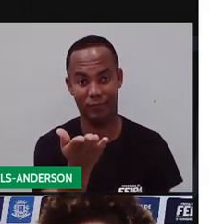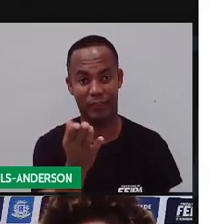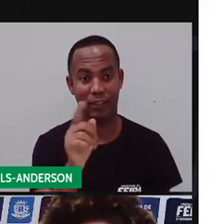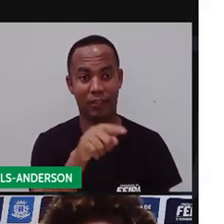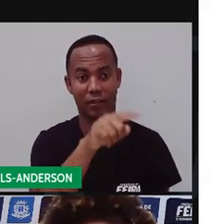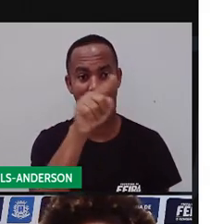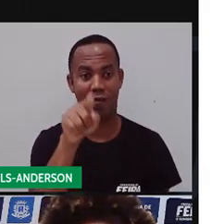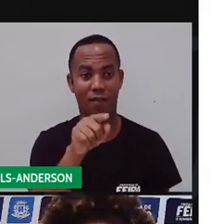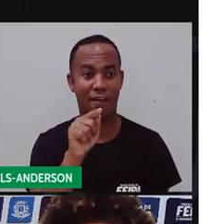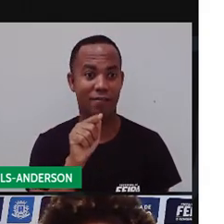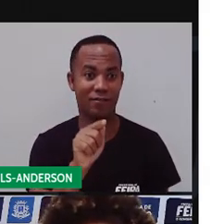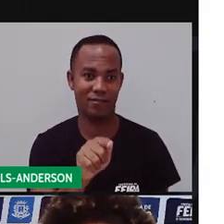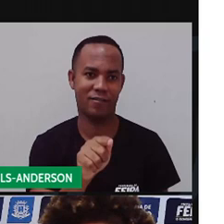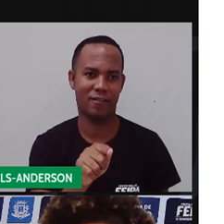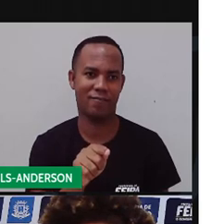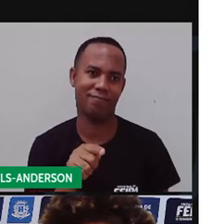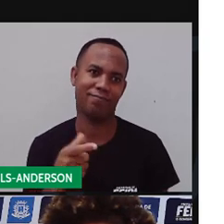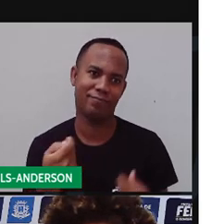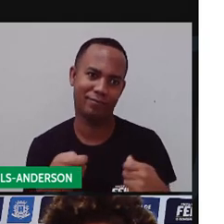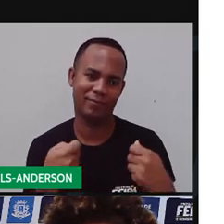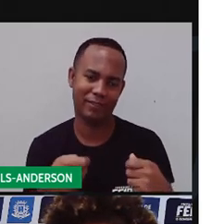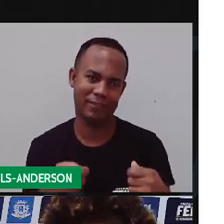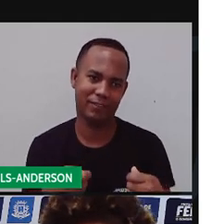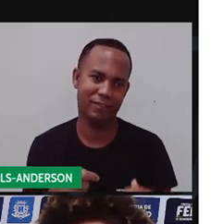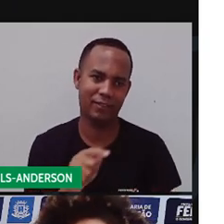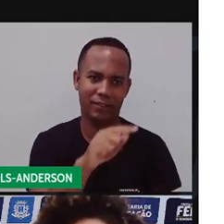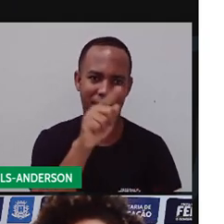O de interrogação.